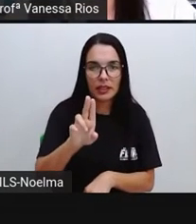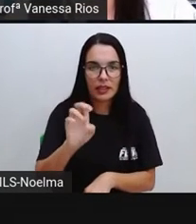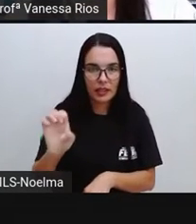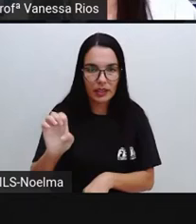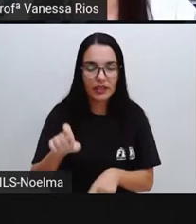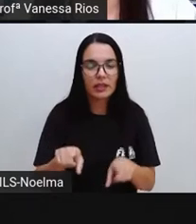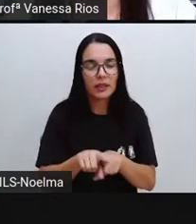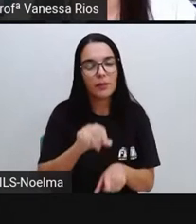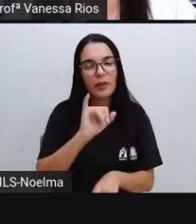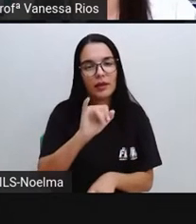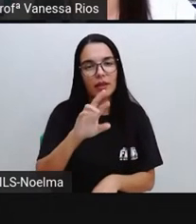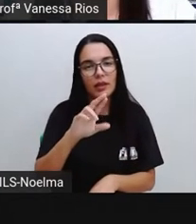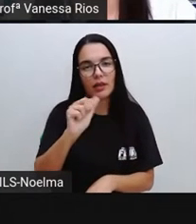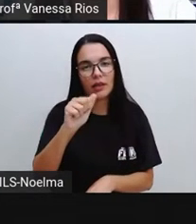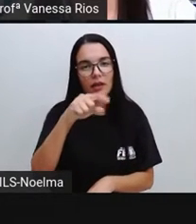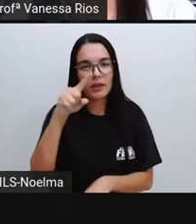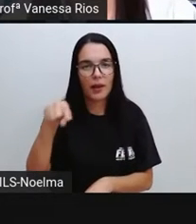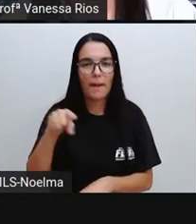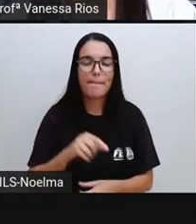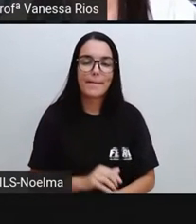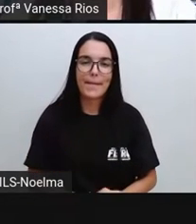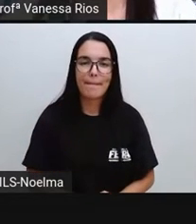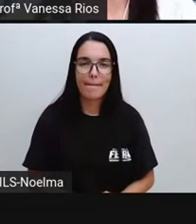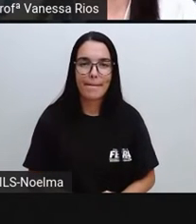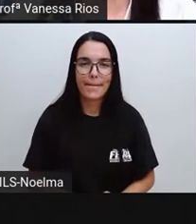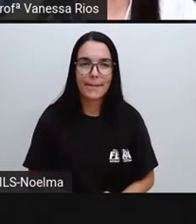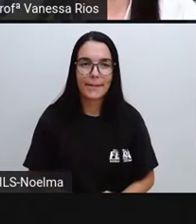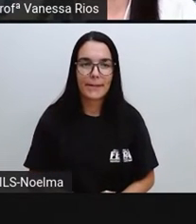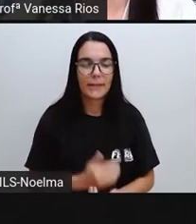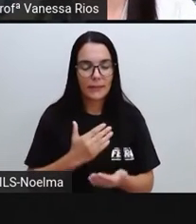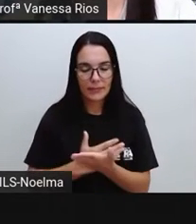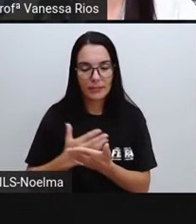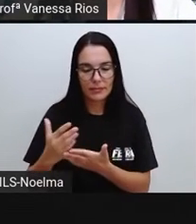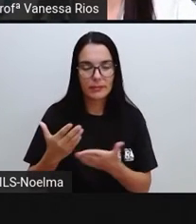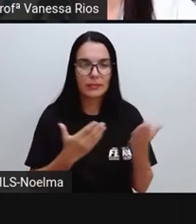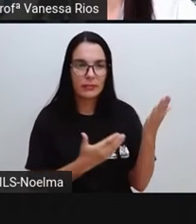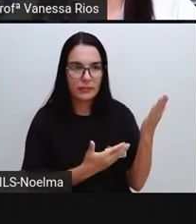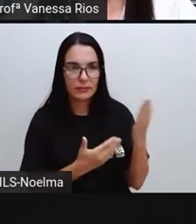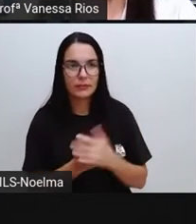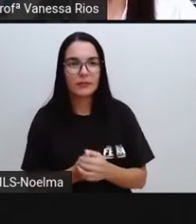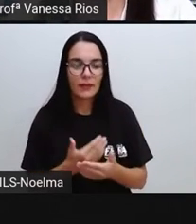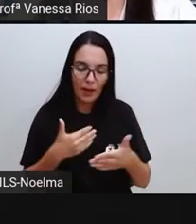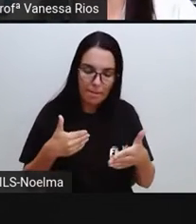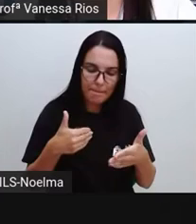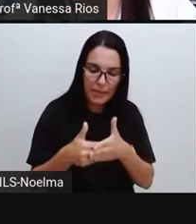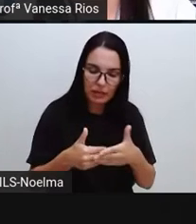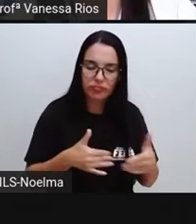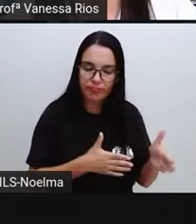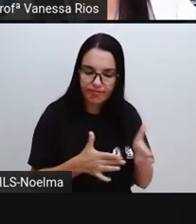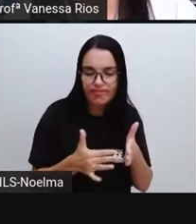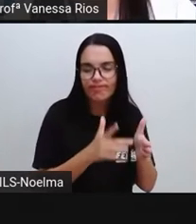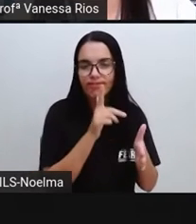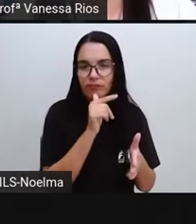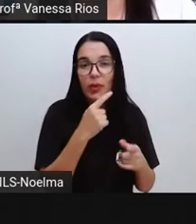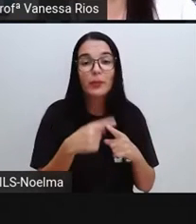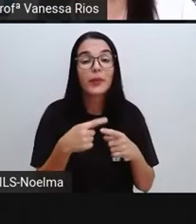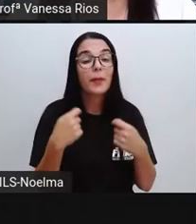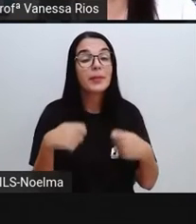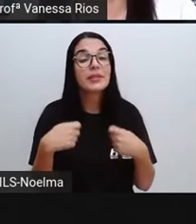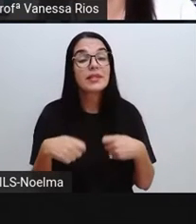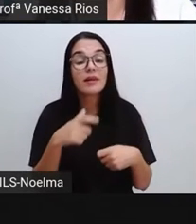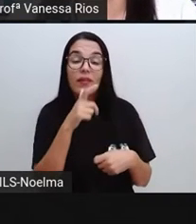criação de animais. E, novamente, a profala, próximo a rios, próximo a terrenos, que